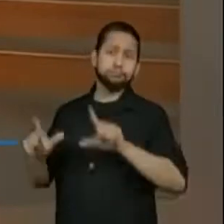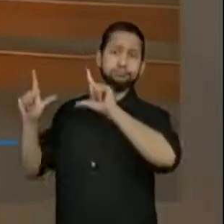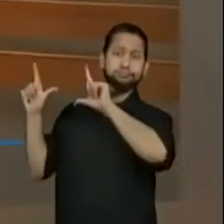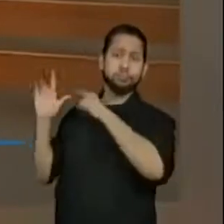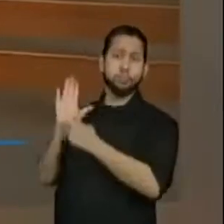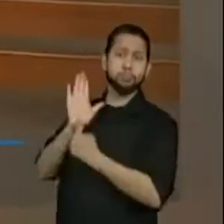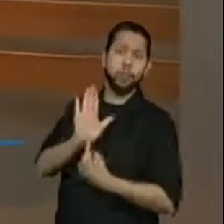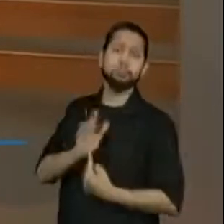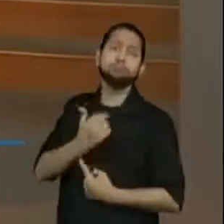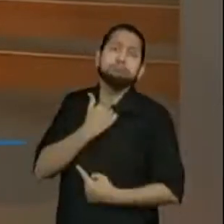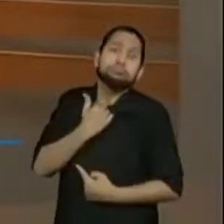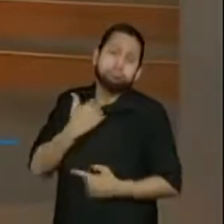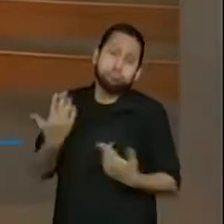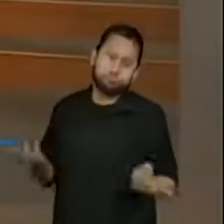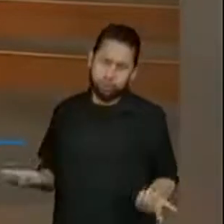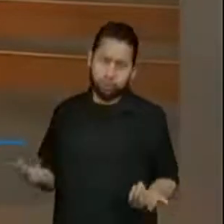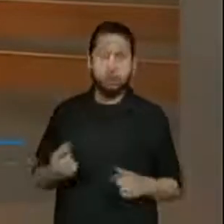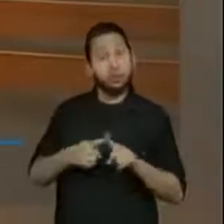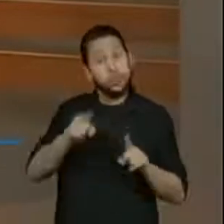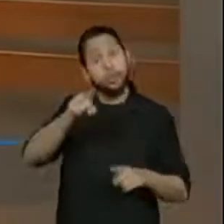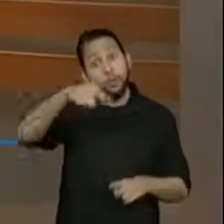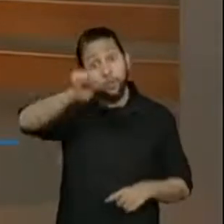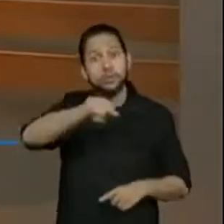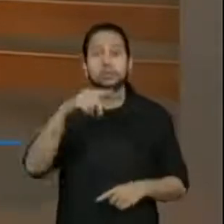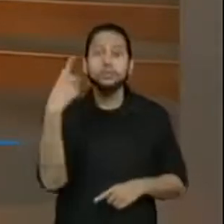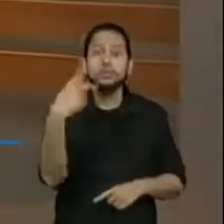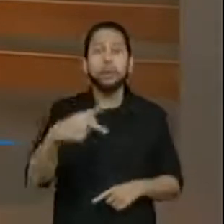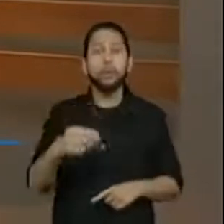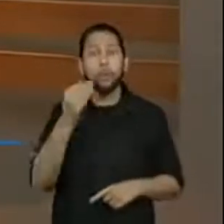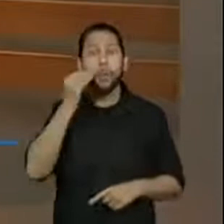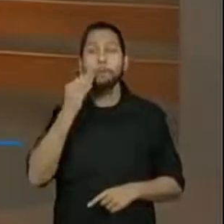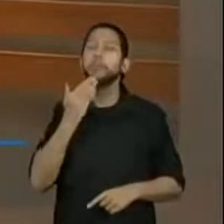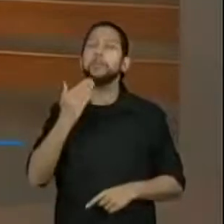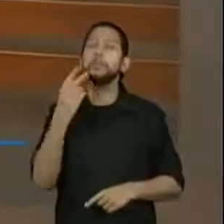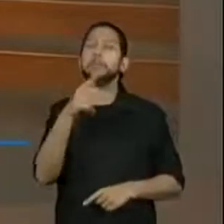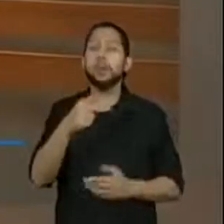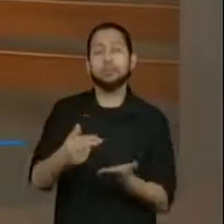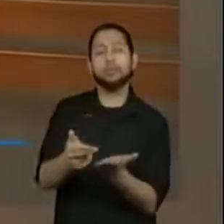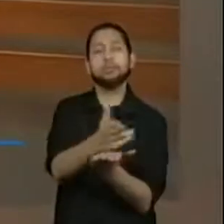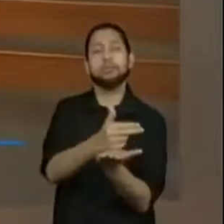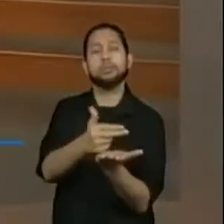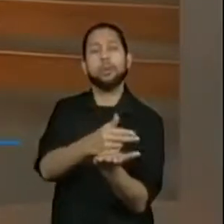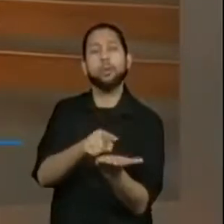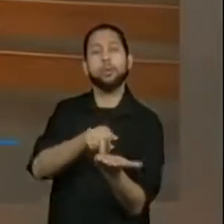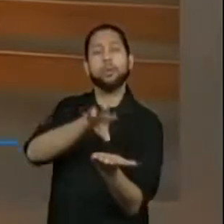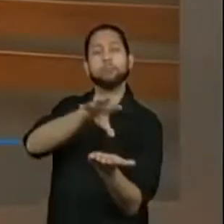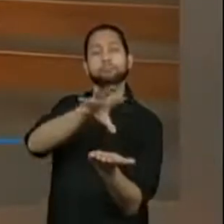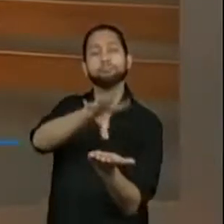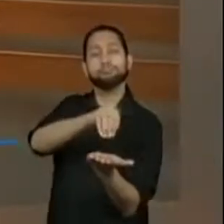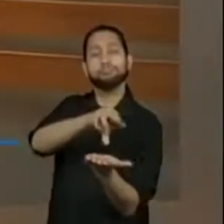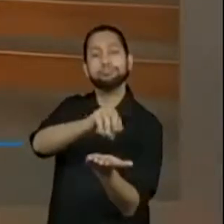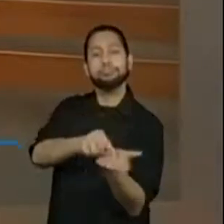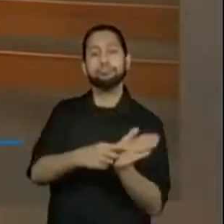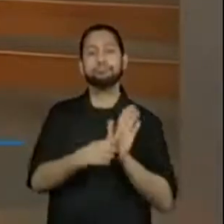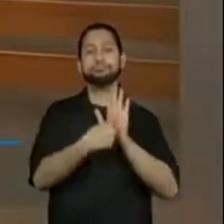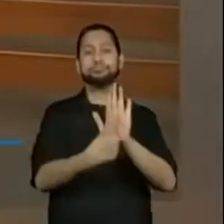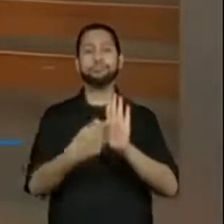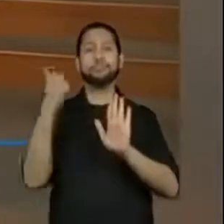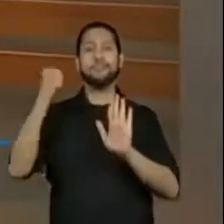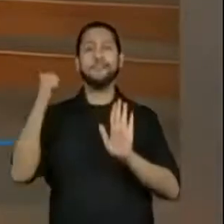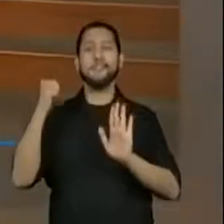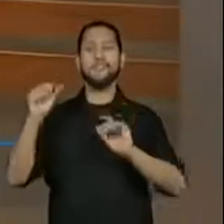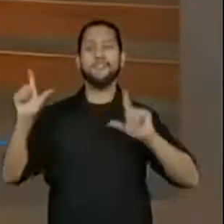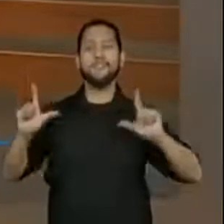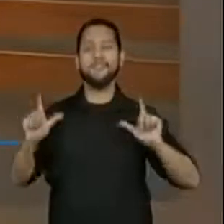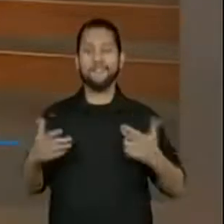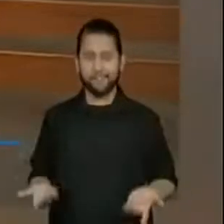sabe numa próxima aula eu não posso utilizar a sua. É aquela que você fez em casa. Então, procurem a obra,